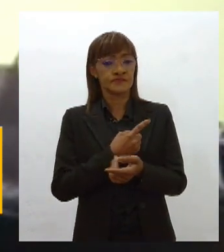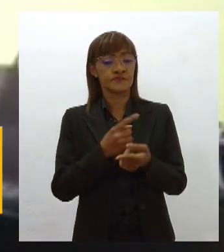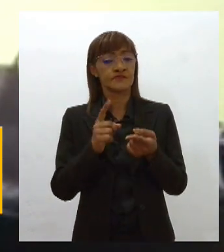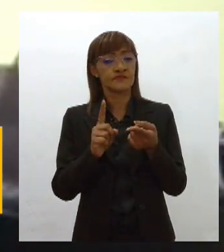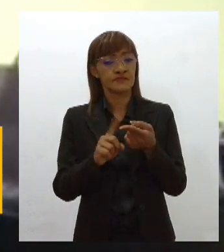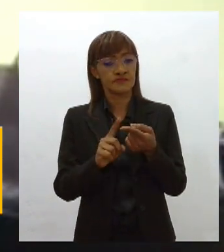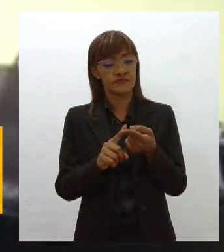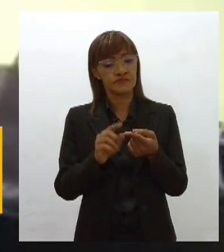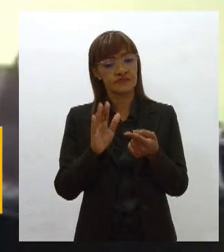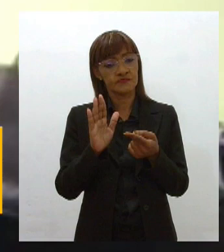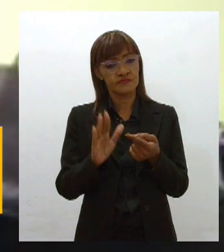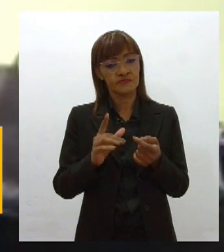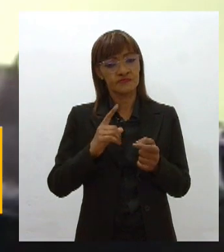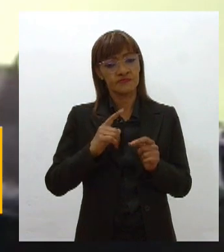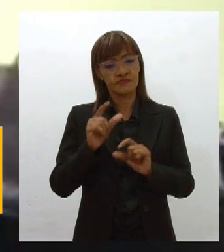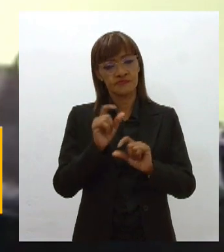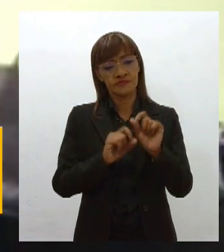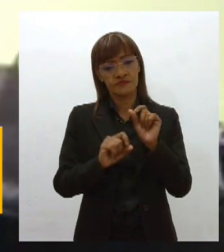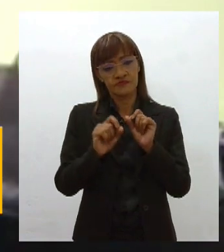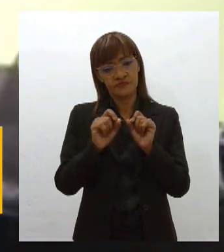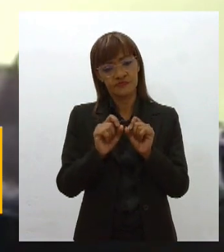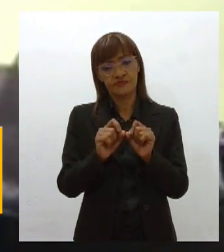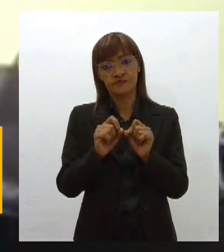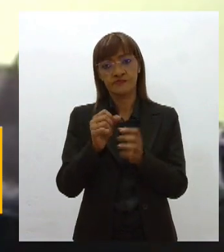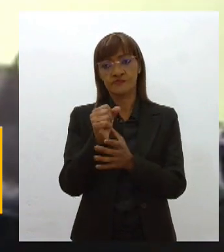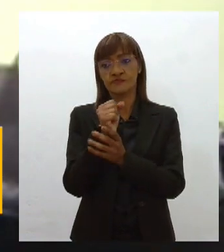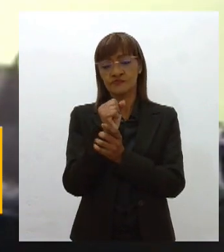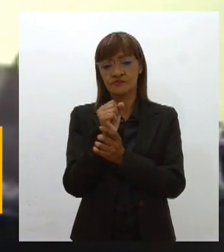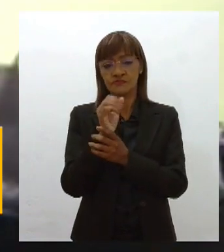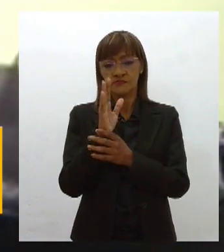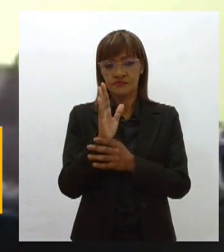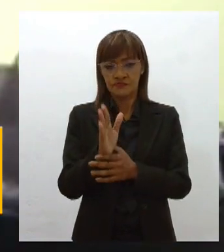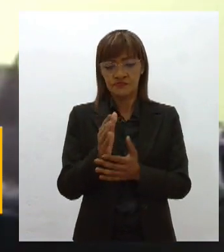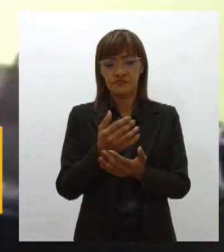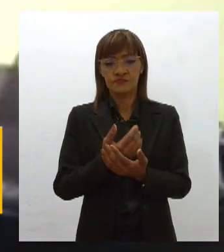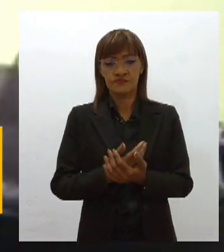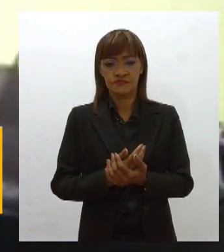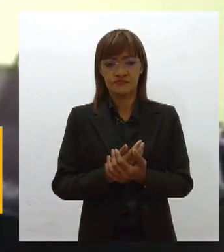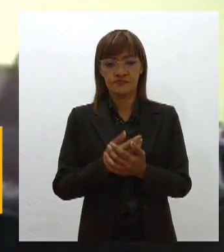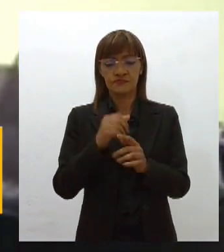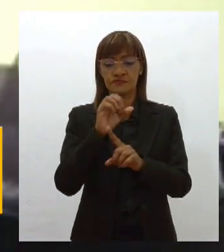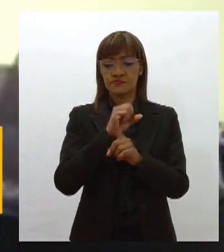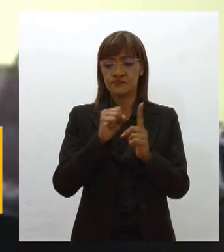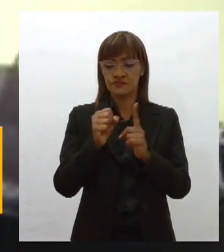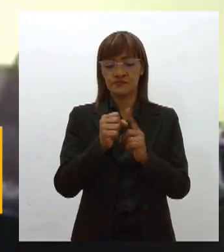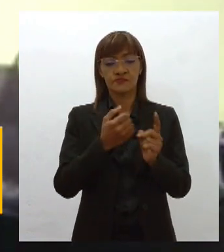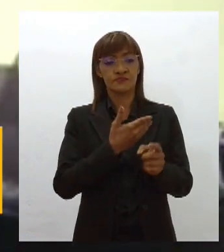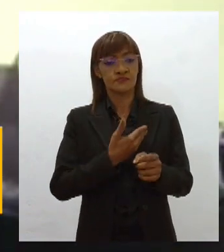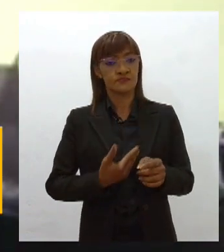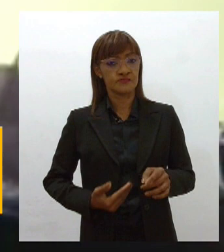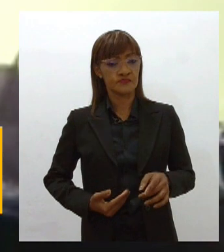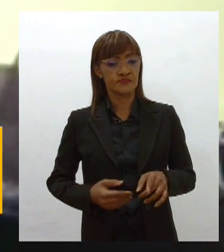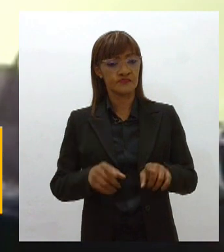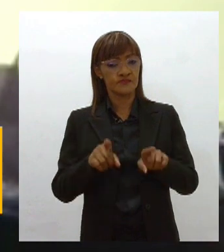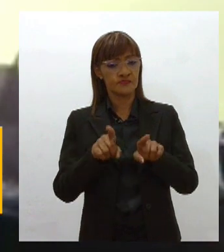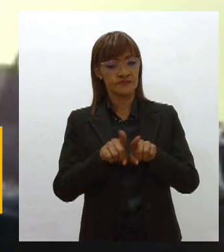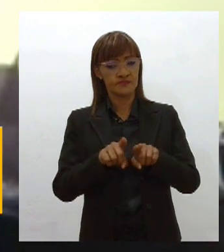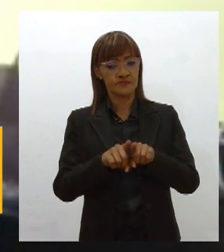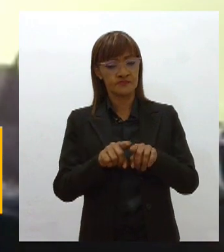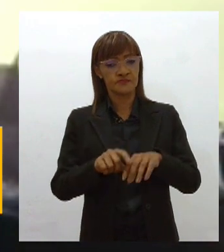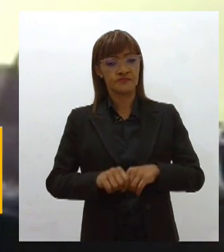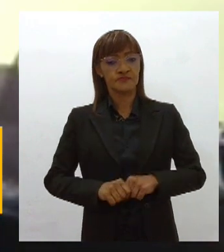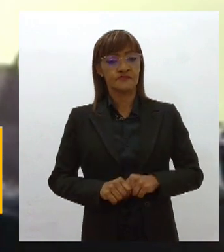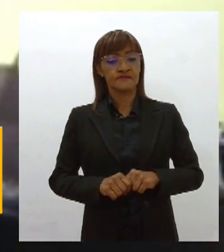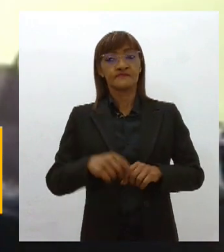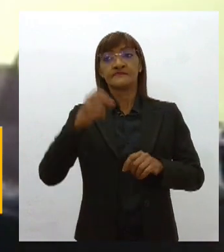diretrizes têm a garantia da participação efetiva do Instituto Civil e dos governos estaduais, se for municipal o plano,